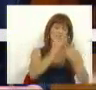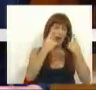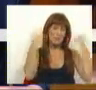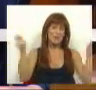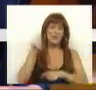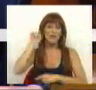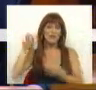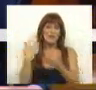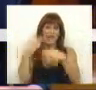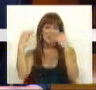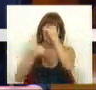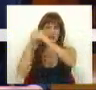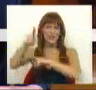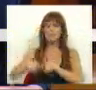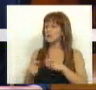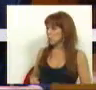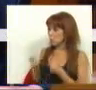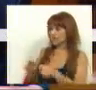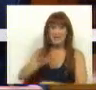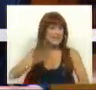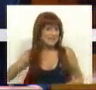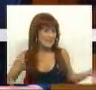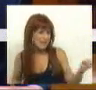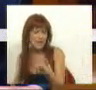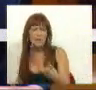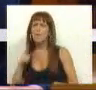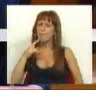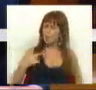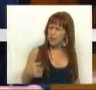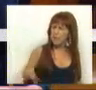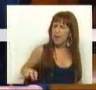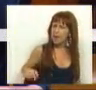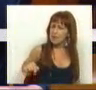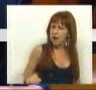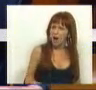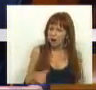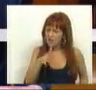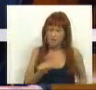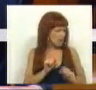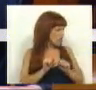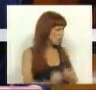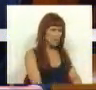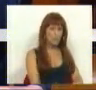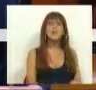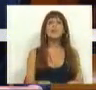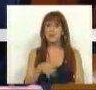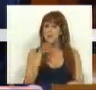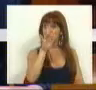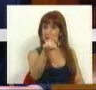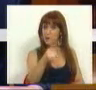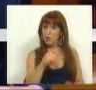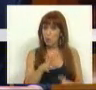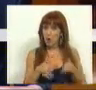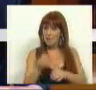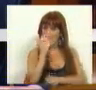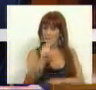valorização do ensino superior e no investimento em ciência, pode contar com o Partido Socialista para lhe fazer oposição. E para lhe dizer que